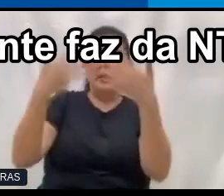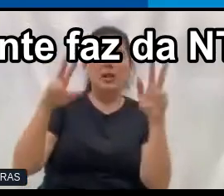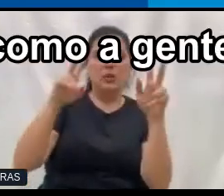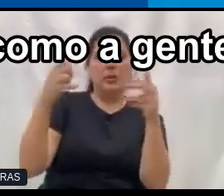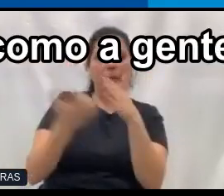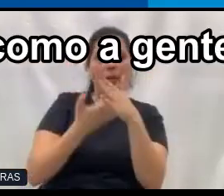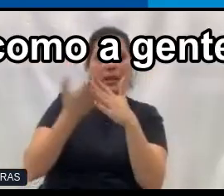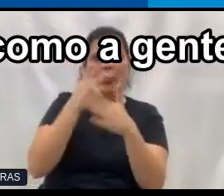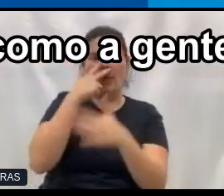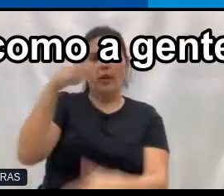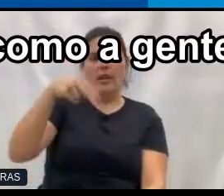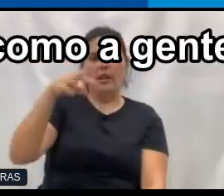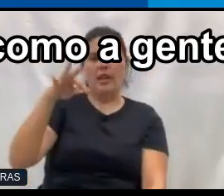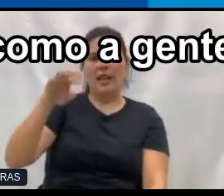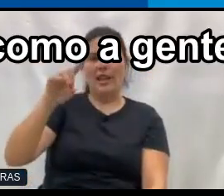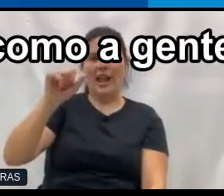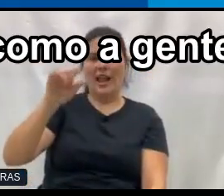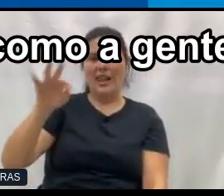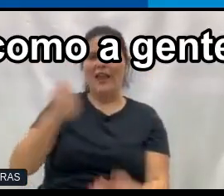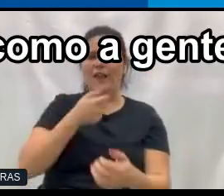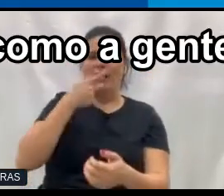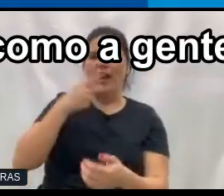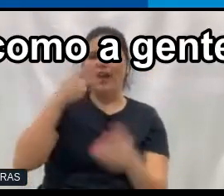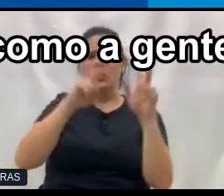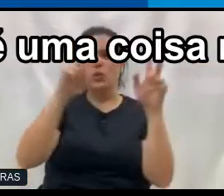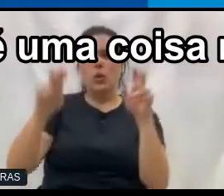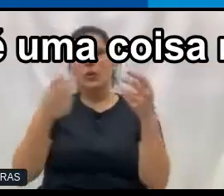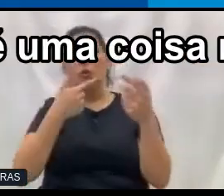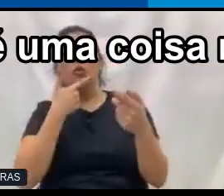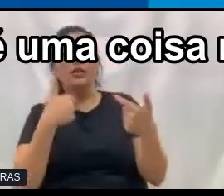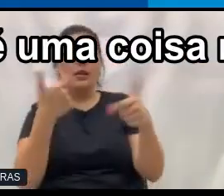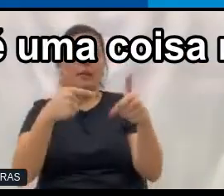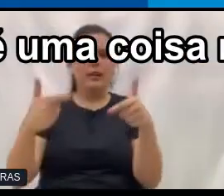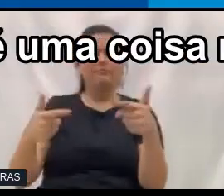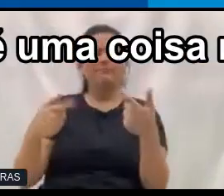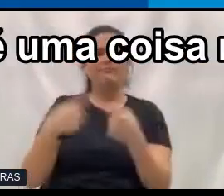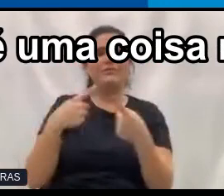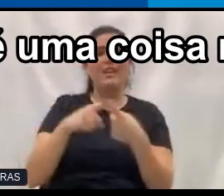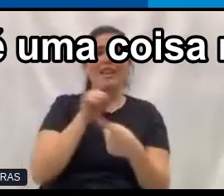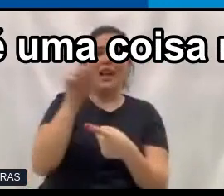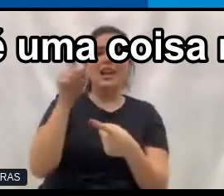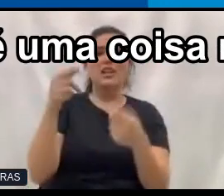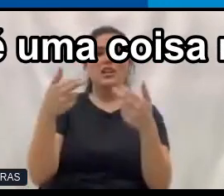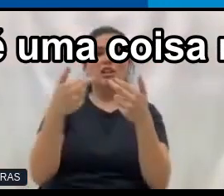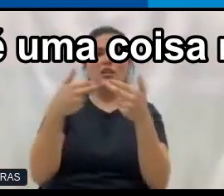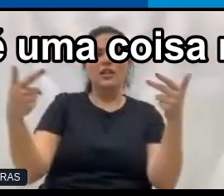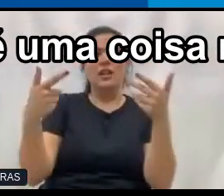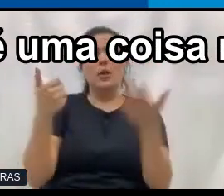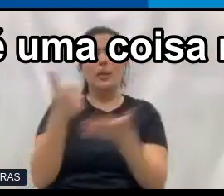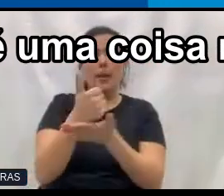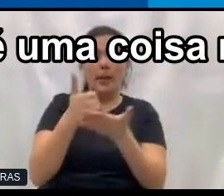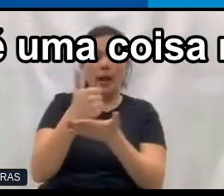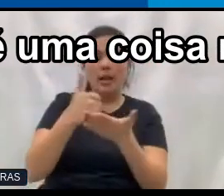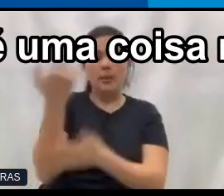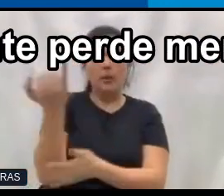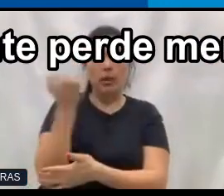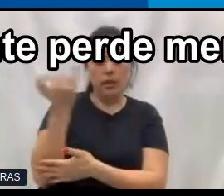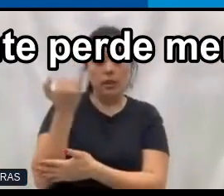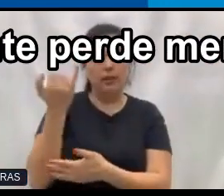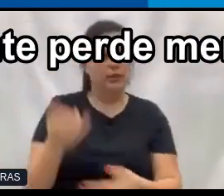faz da NTT Data e vem aqui e fala da NTT como a gente gosta, porque lá a diversidade é um pilar, é uma coisa muito importante.